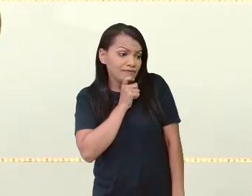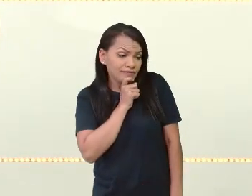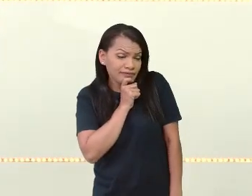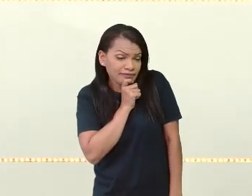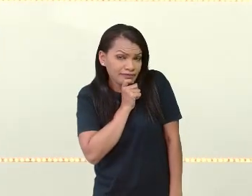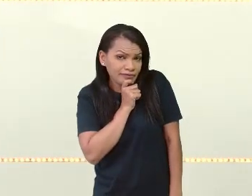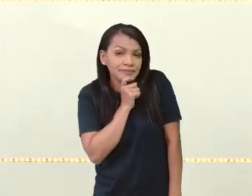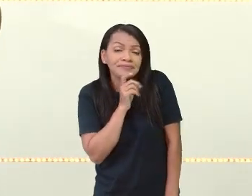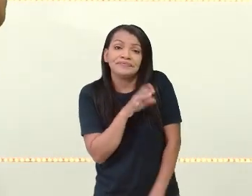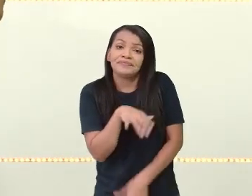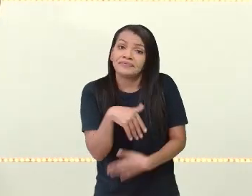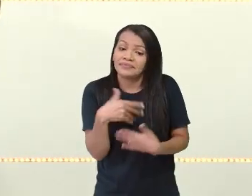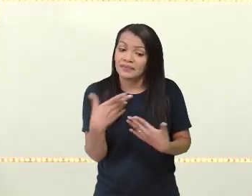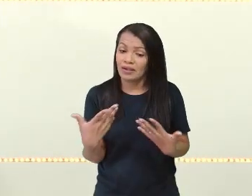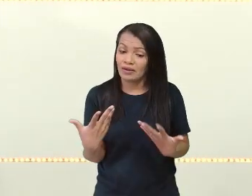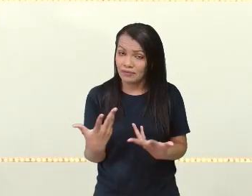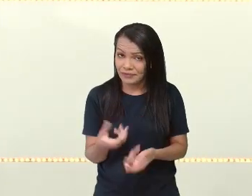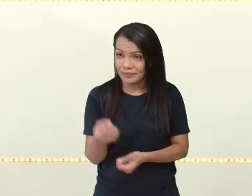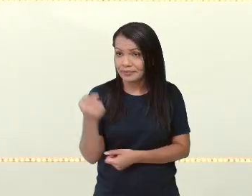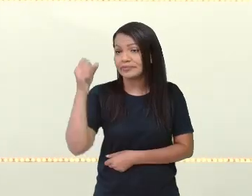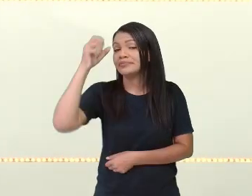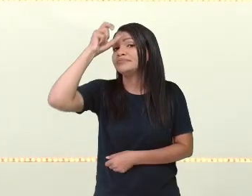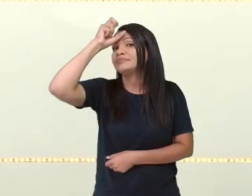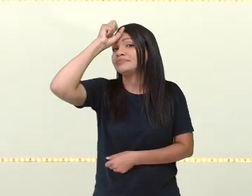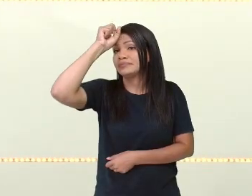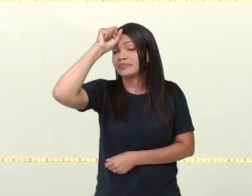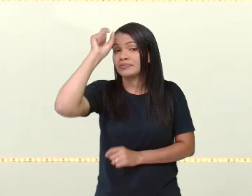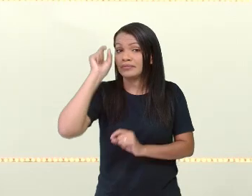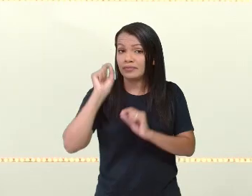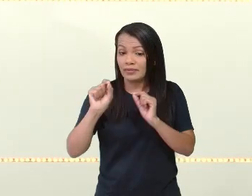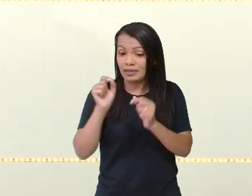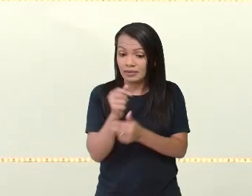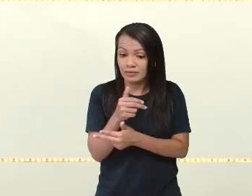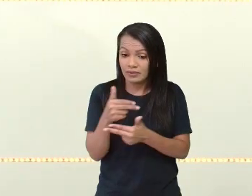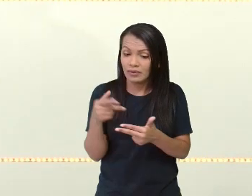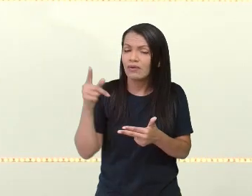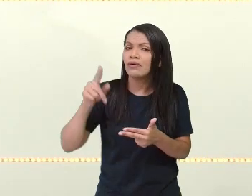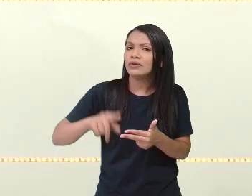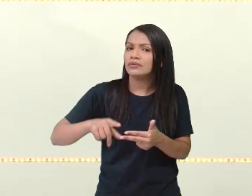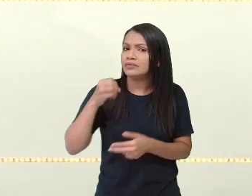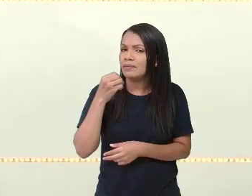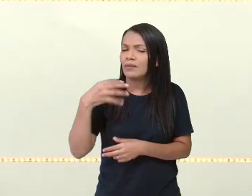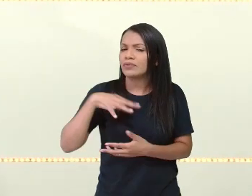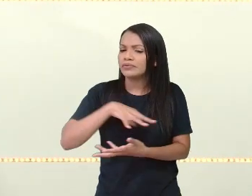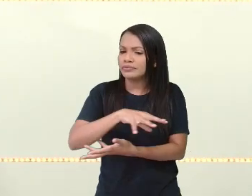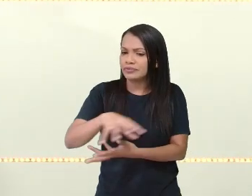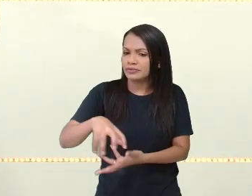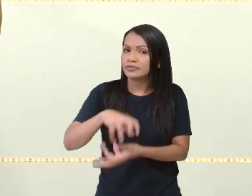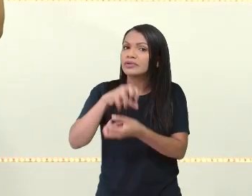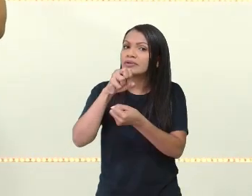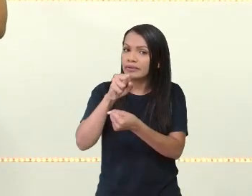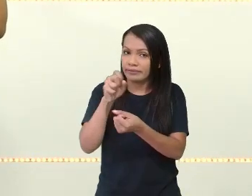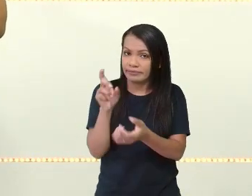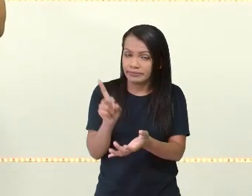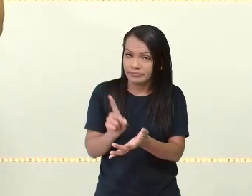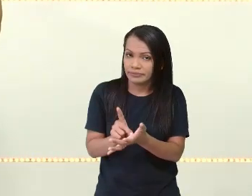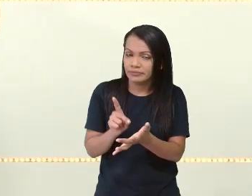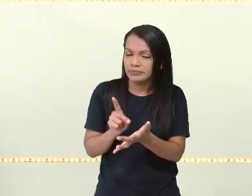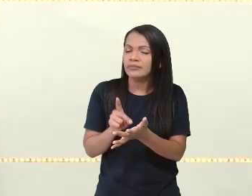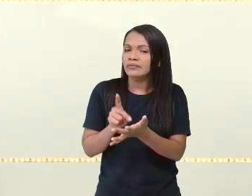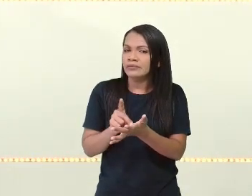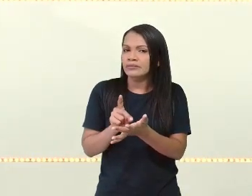não é? Então, vamos aprender que essas ações são ações sustentáveis, não é? De